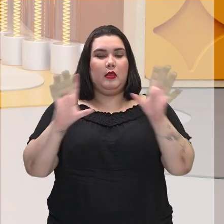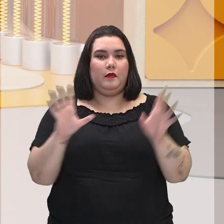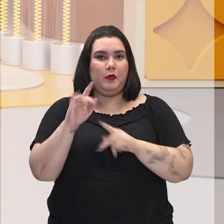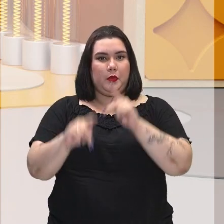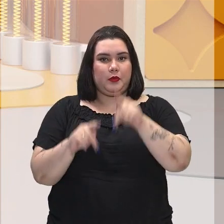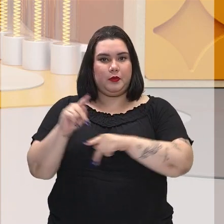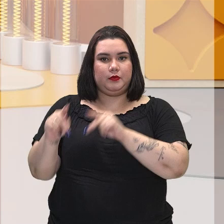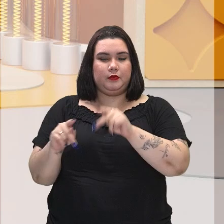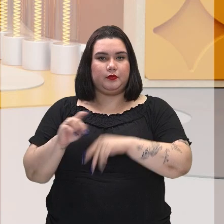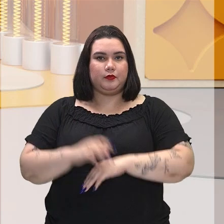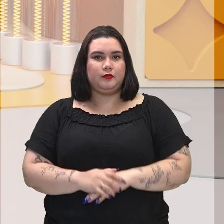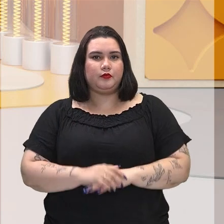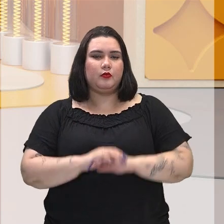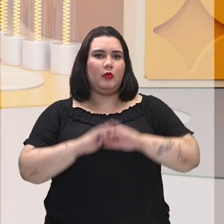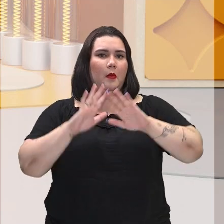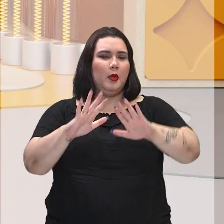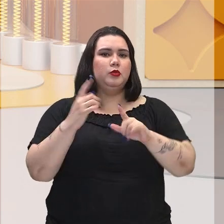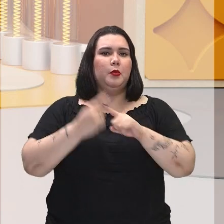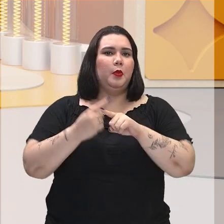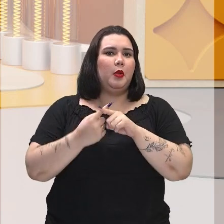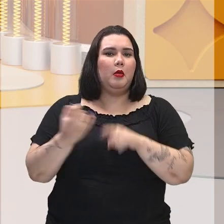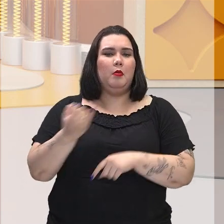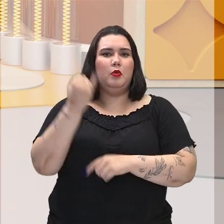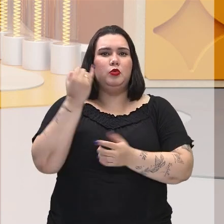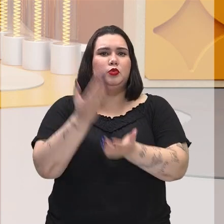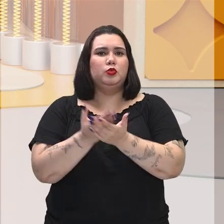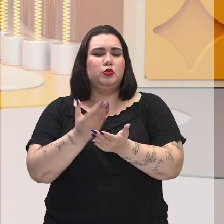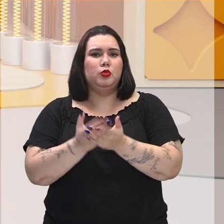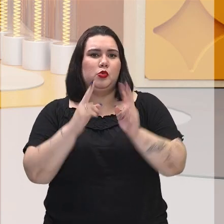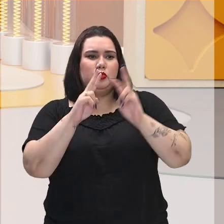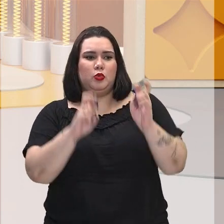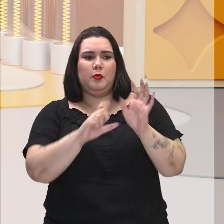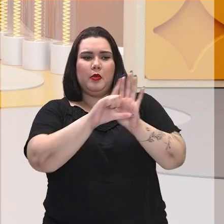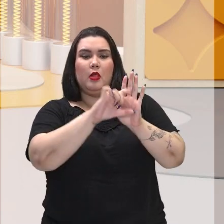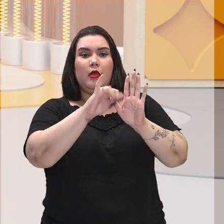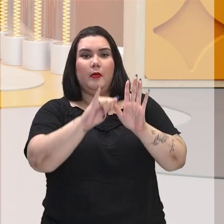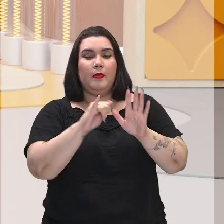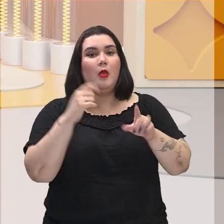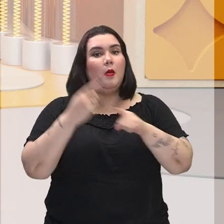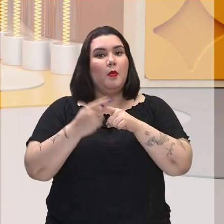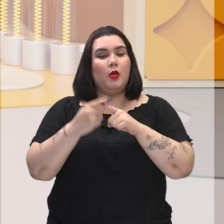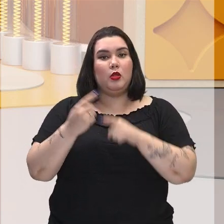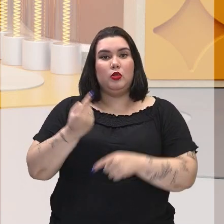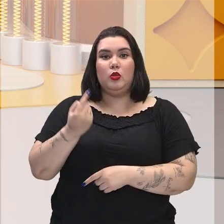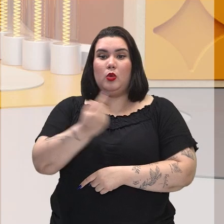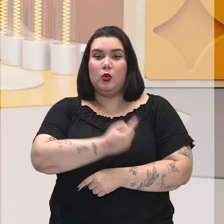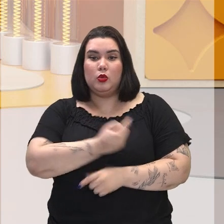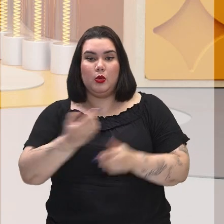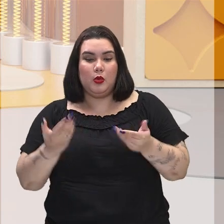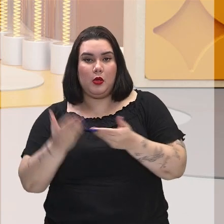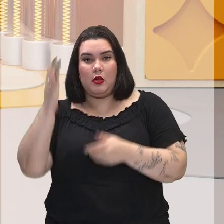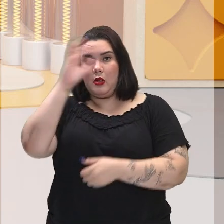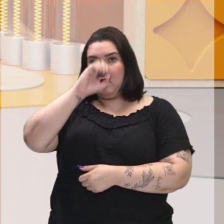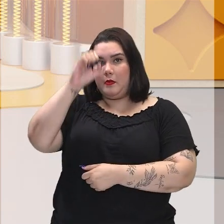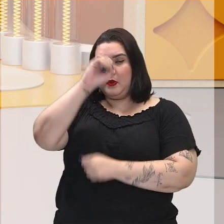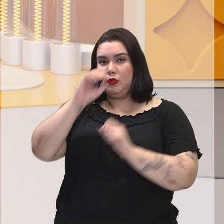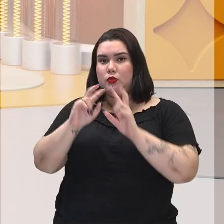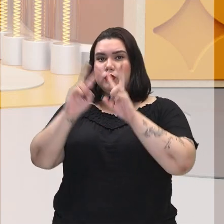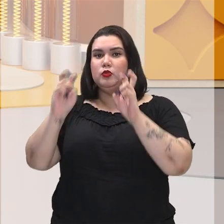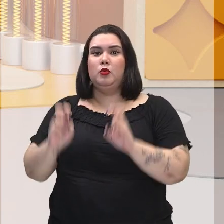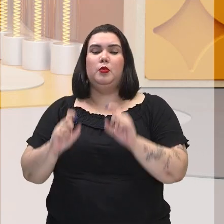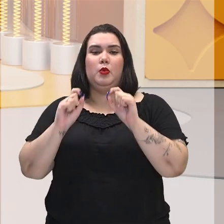Agora, por que é importante a gente falar sobre a Lei Áurea nesse momento aqui? Porque se nós vamos falar sobre a tutela